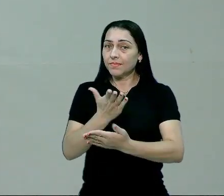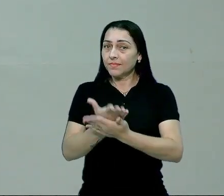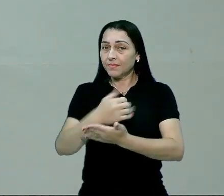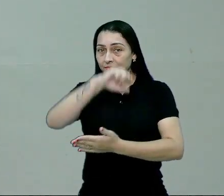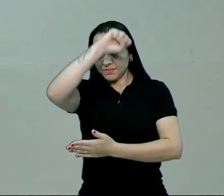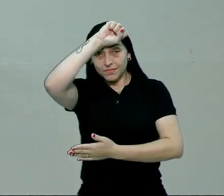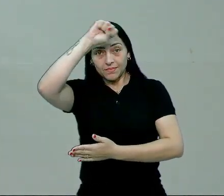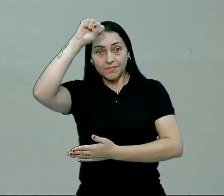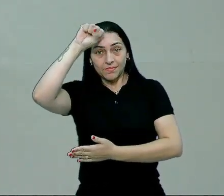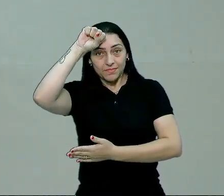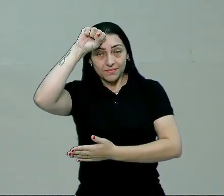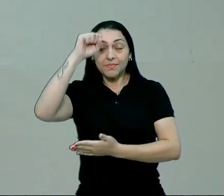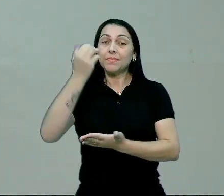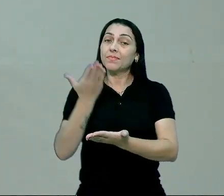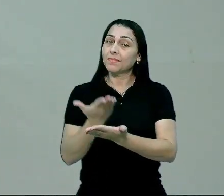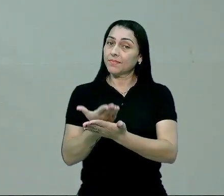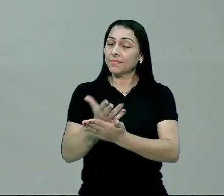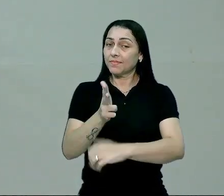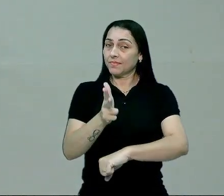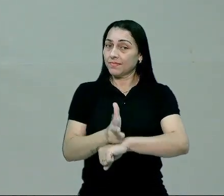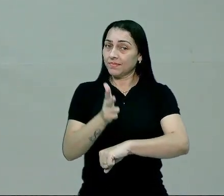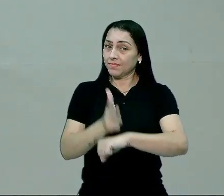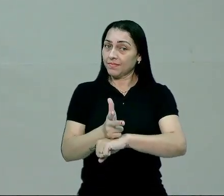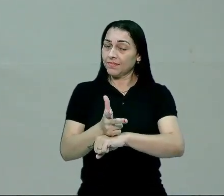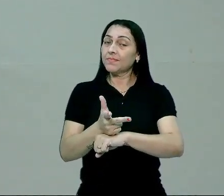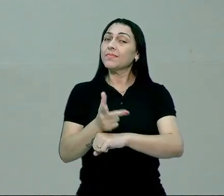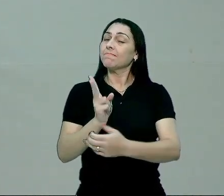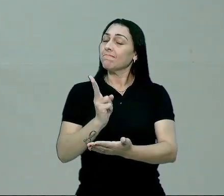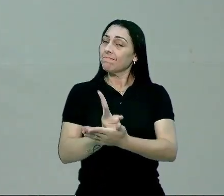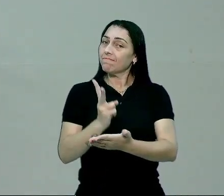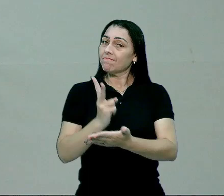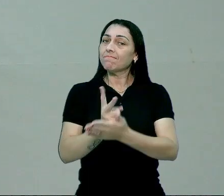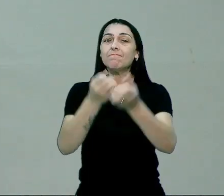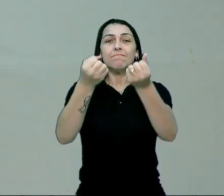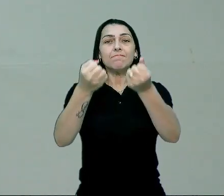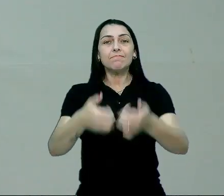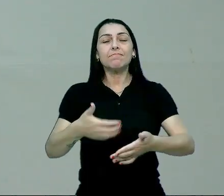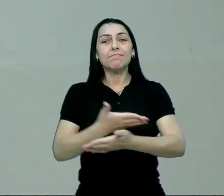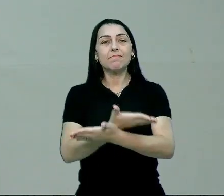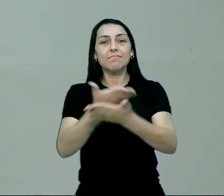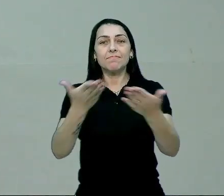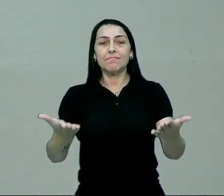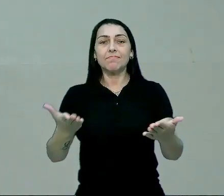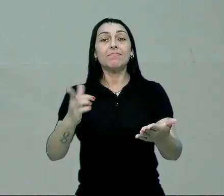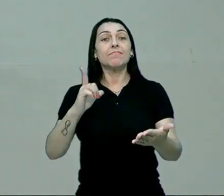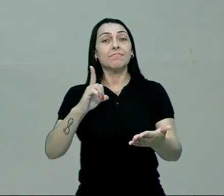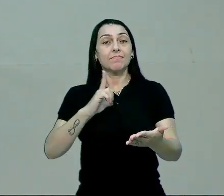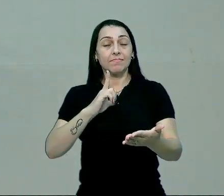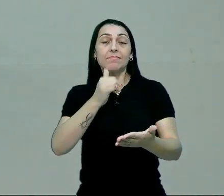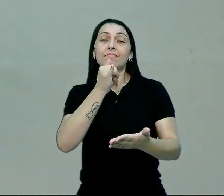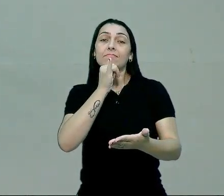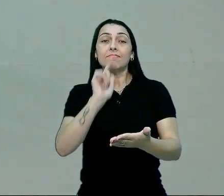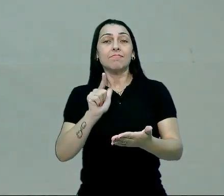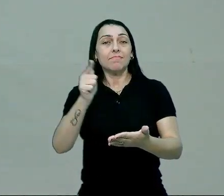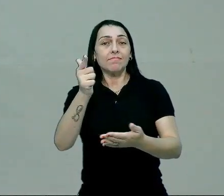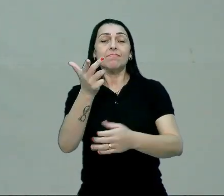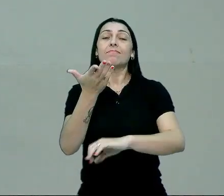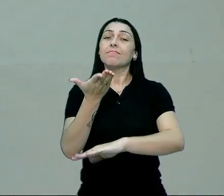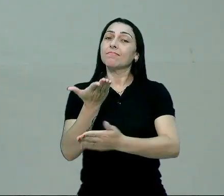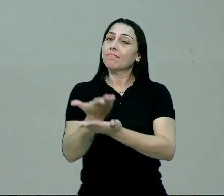Sociologia. E essa videoaula, conforme eu sempre pondero a todos vocês, a exemplo das outras